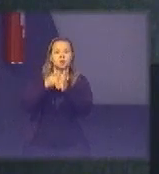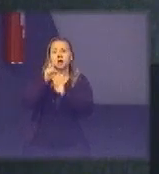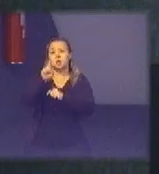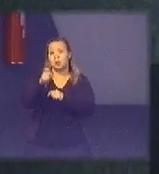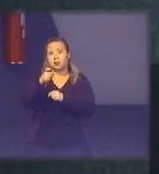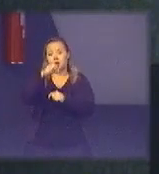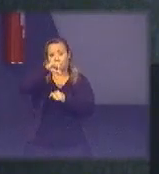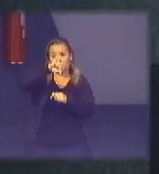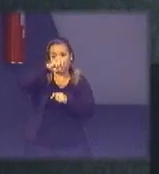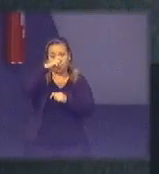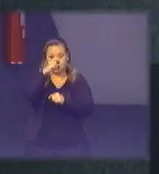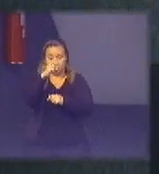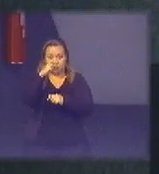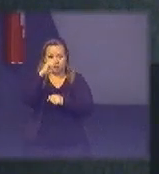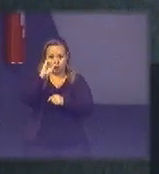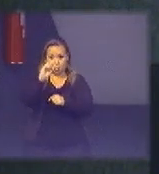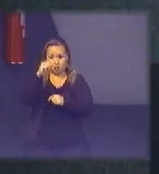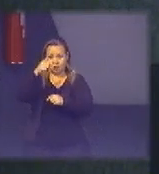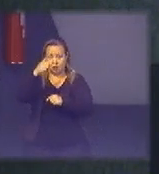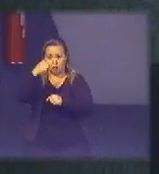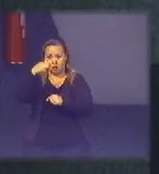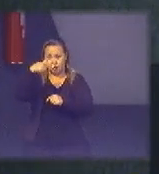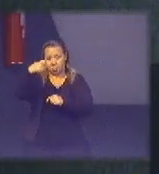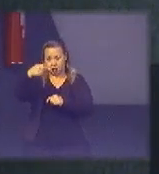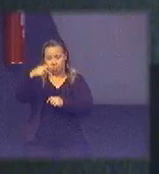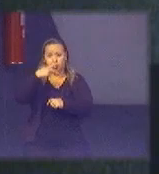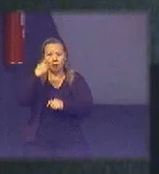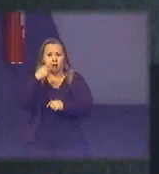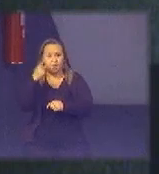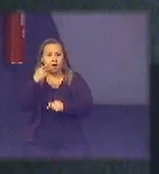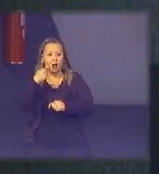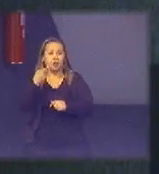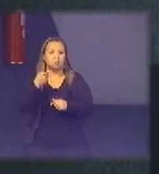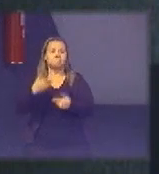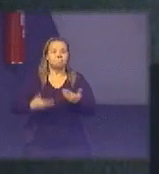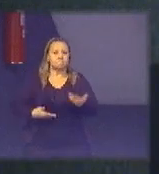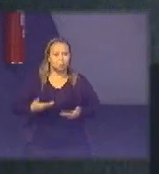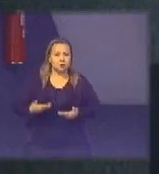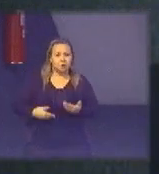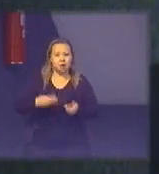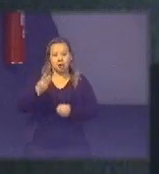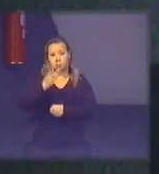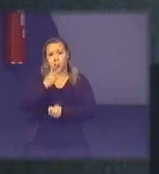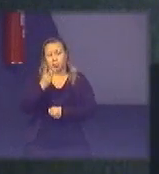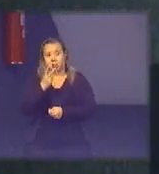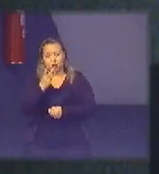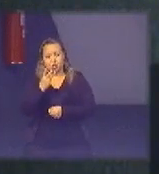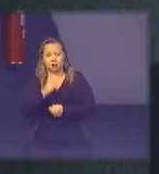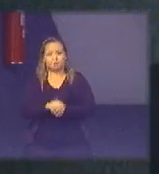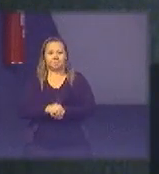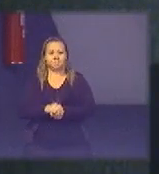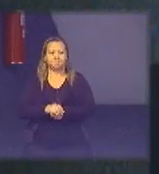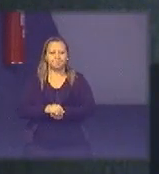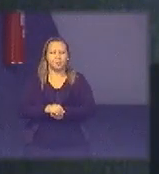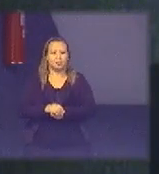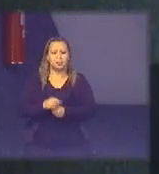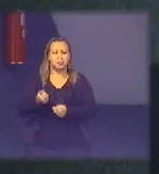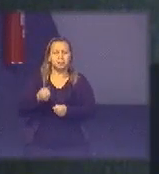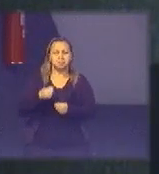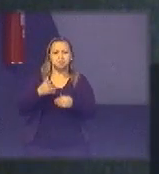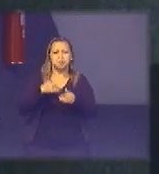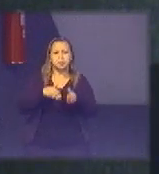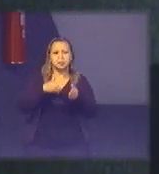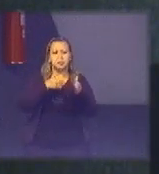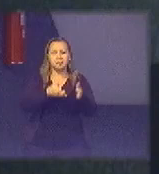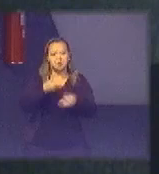9507 que faz terceirização na administração pública na hora que foi passar esse decreto aí pela casa civil e o presidente